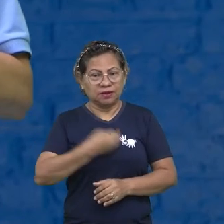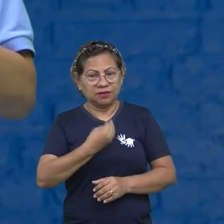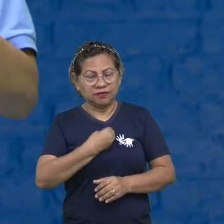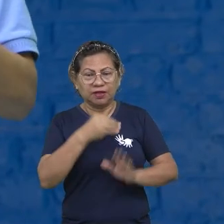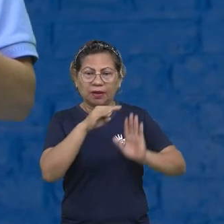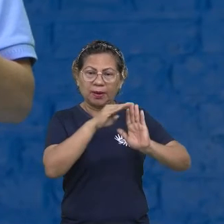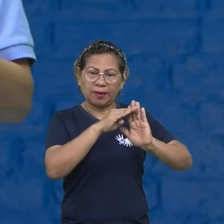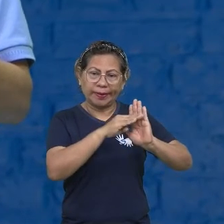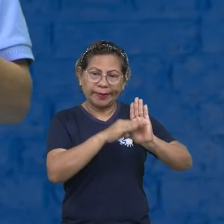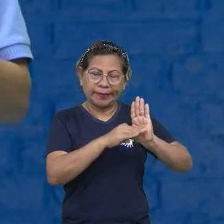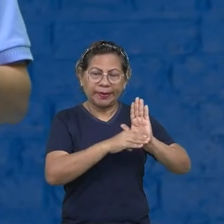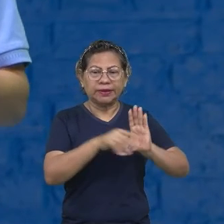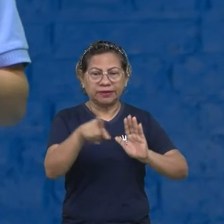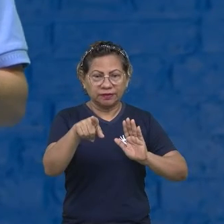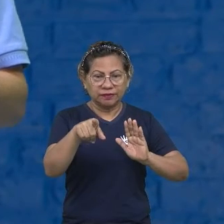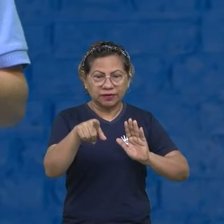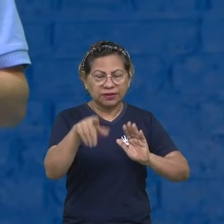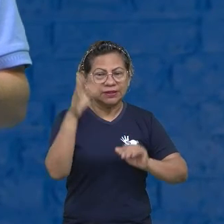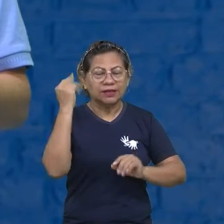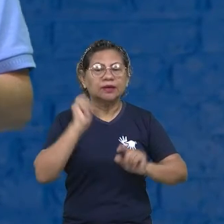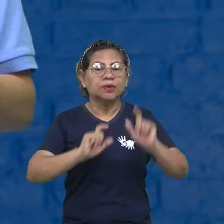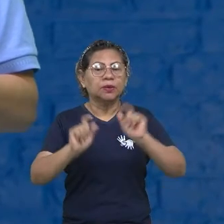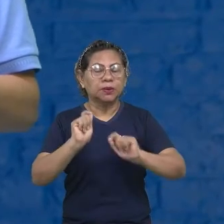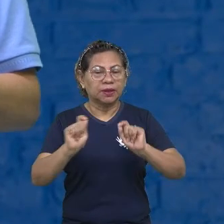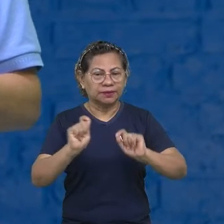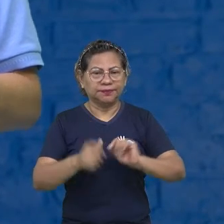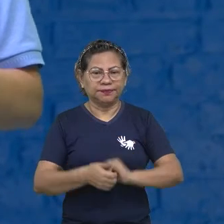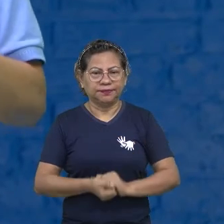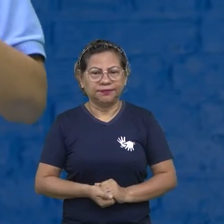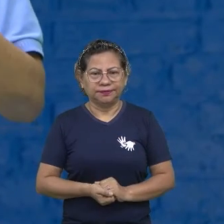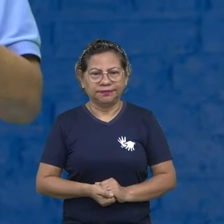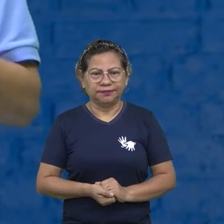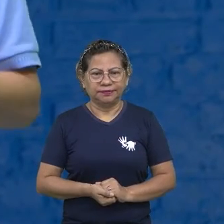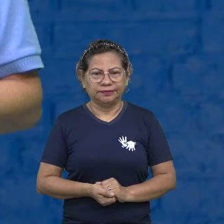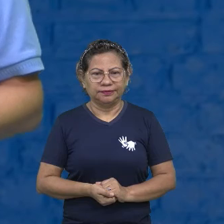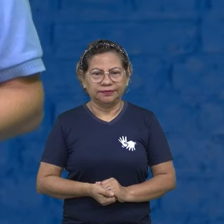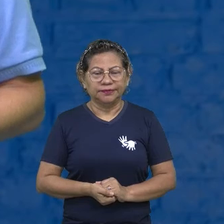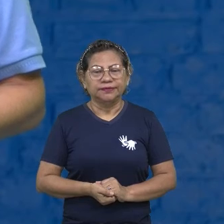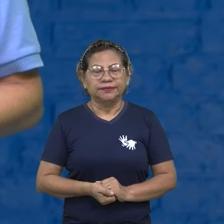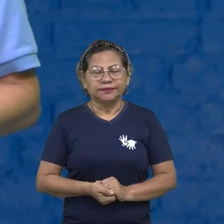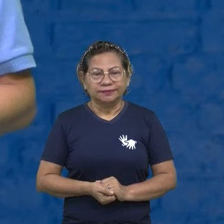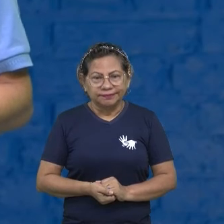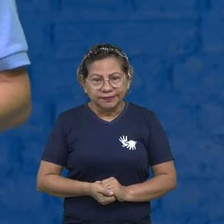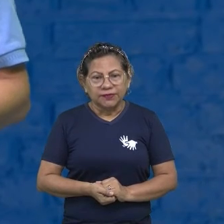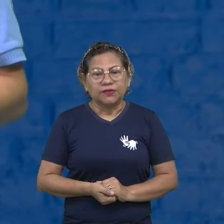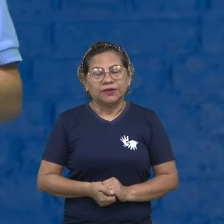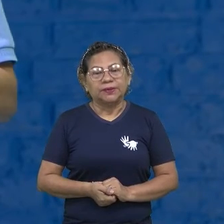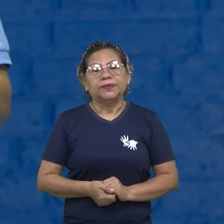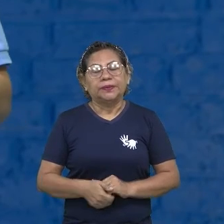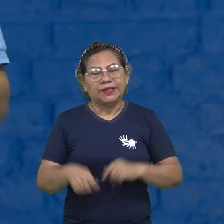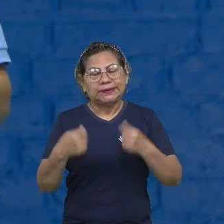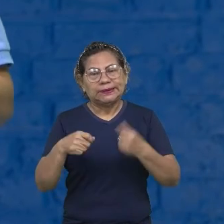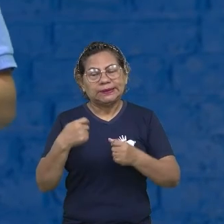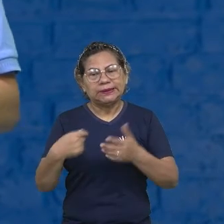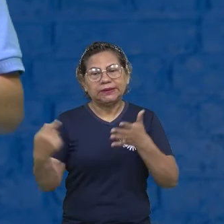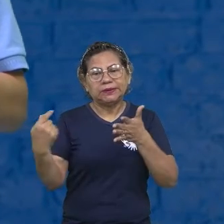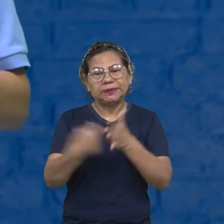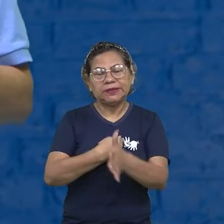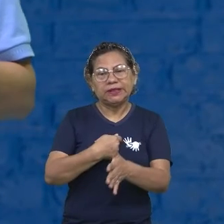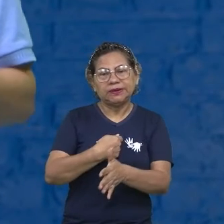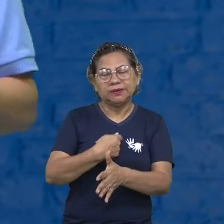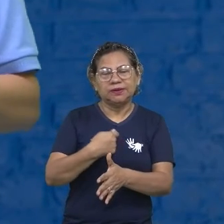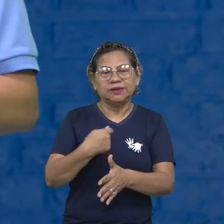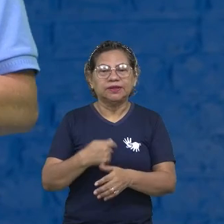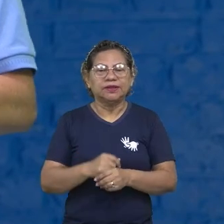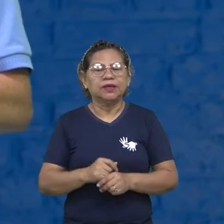sabe, você deve o Fazer o quê? De si mesmo. Questionamentos, não é isso? Que te levam a compreender